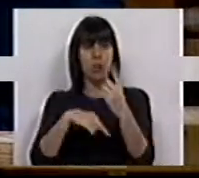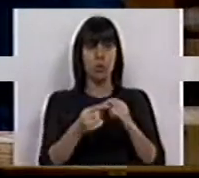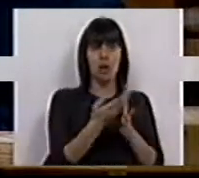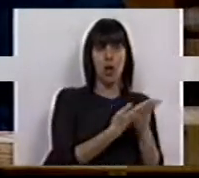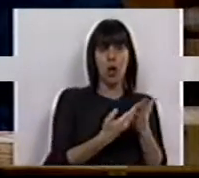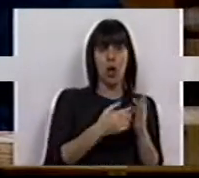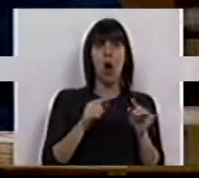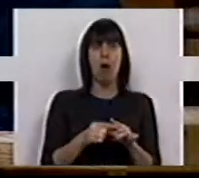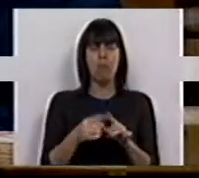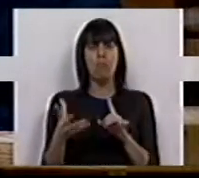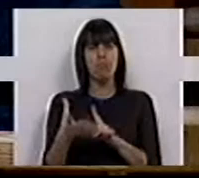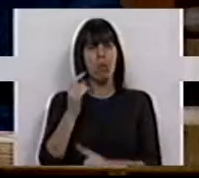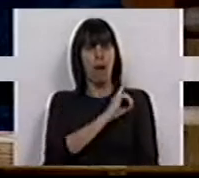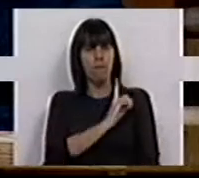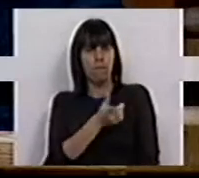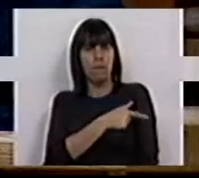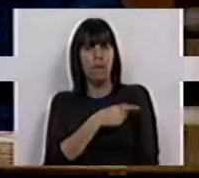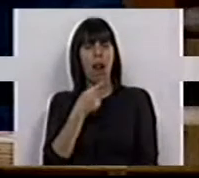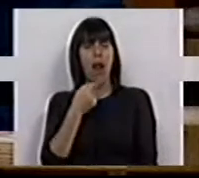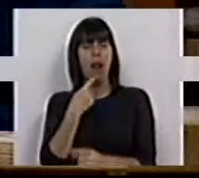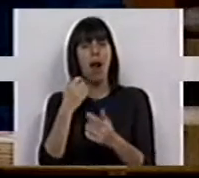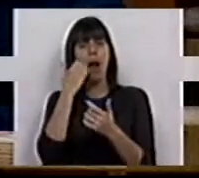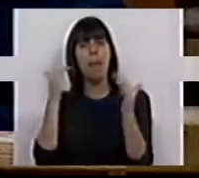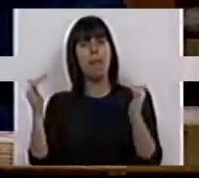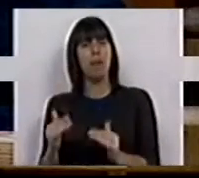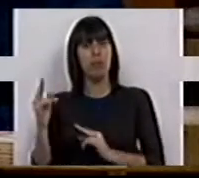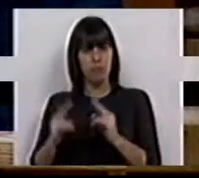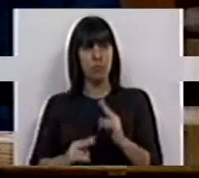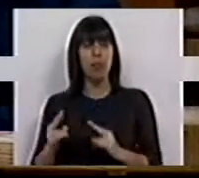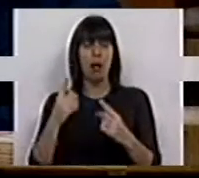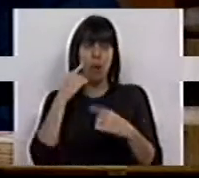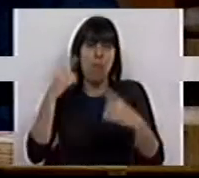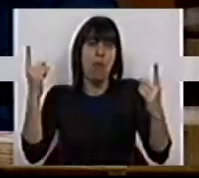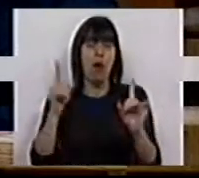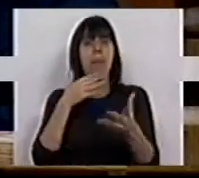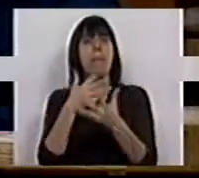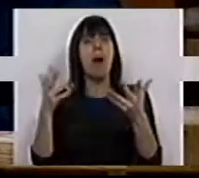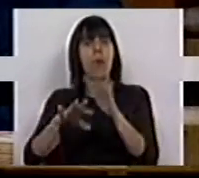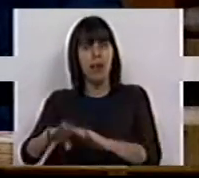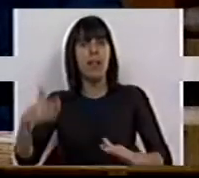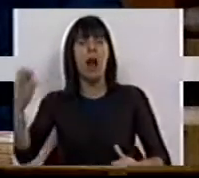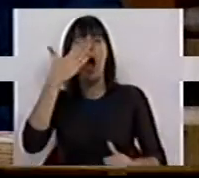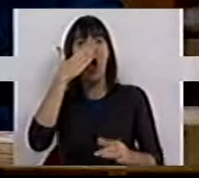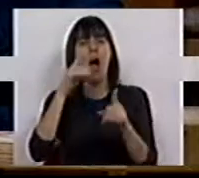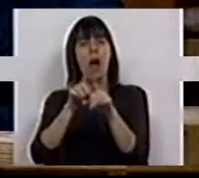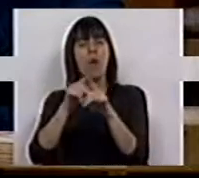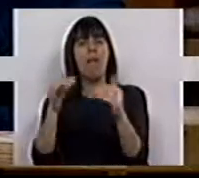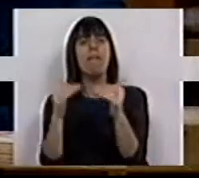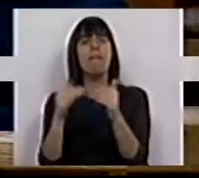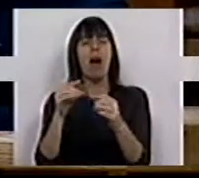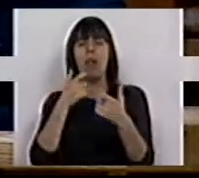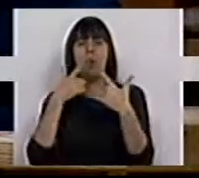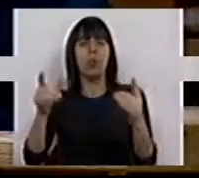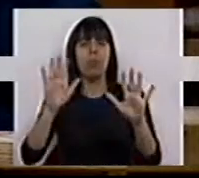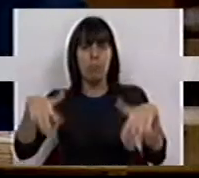a economia, consigam ter a lata em falar de desgravamento fiscal, revela como a maioria de direita parece ter entrado na fase do